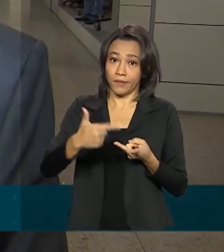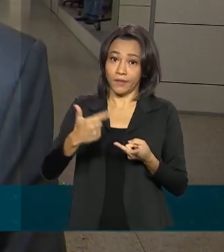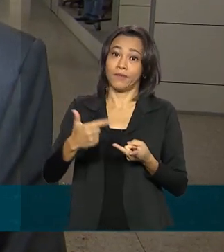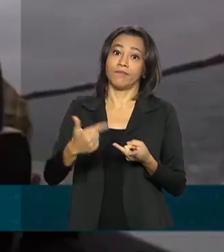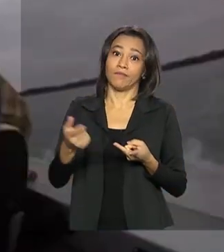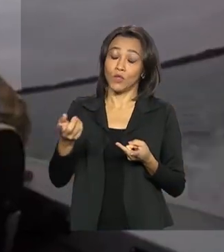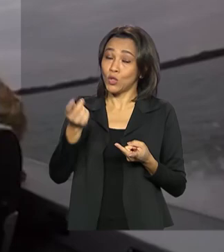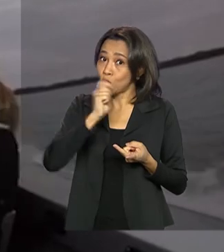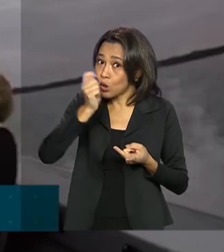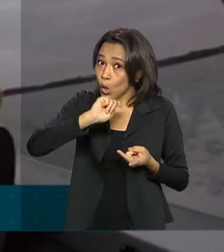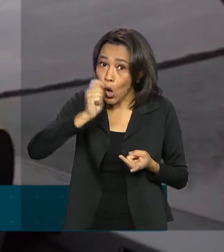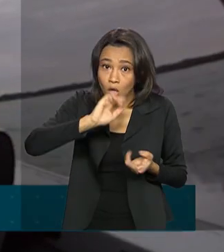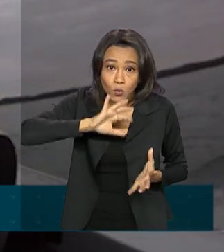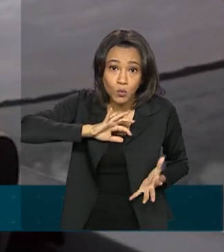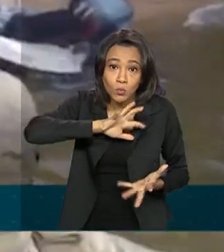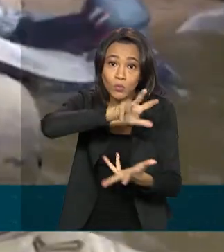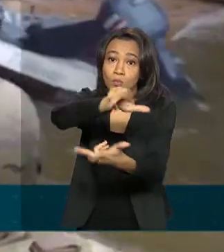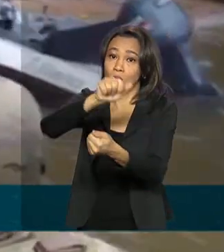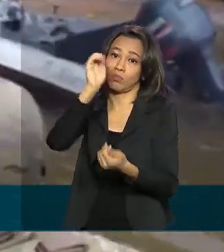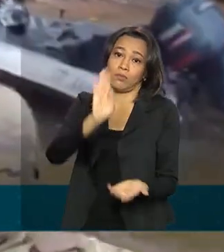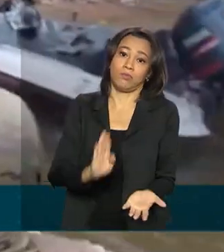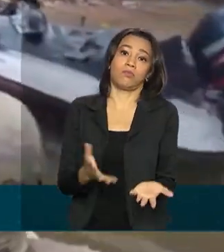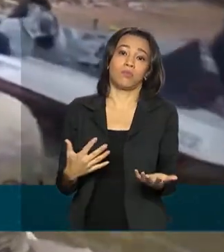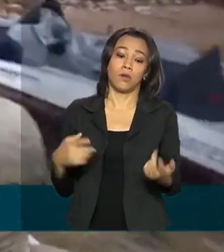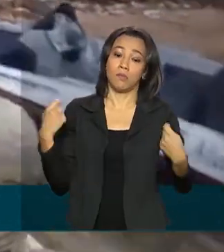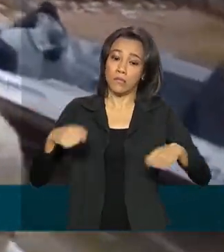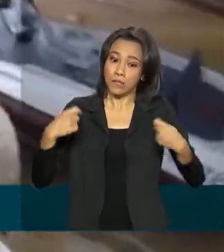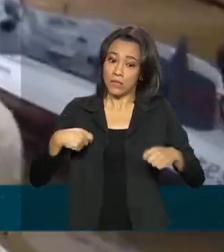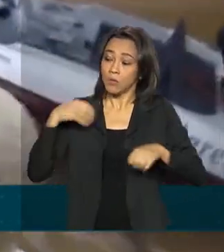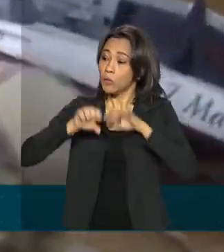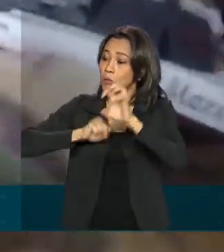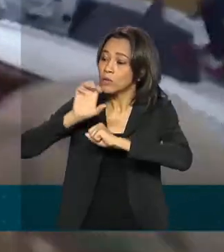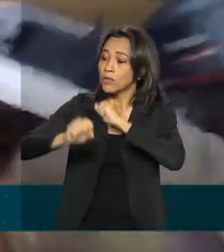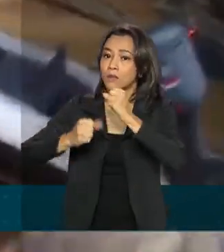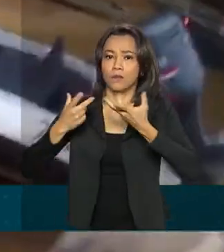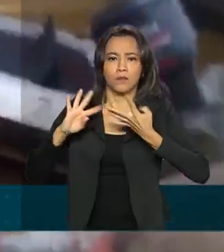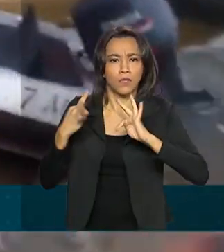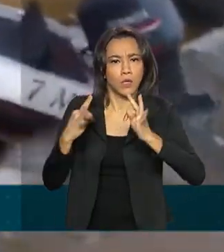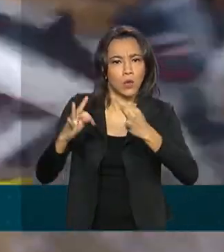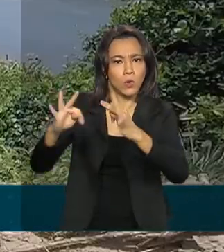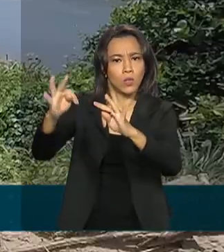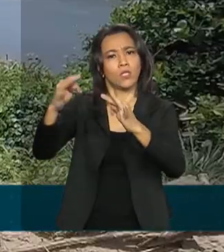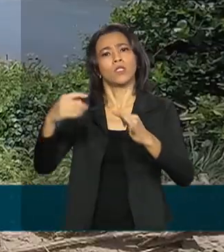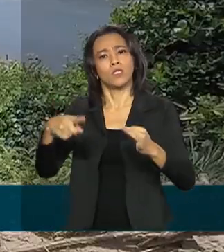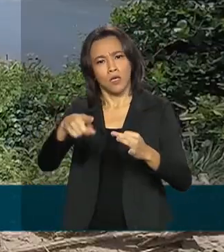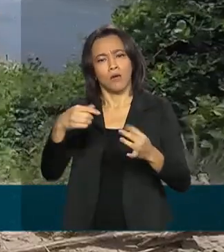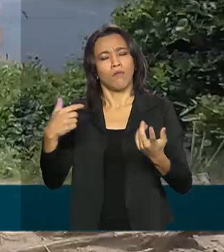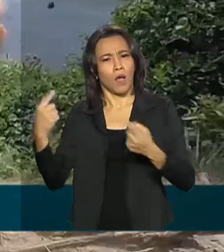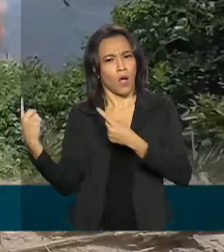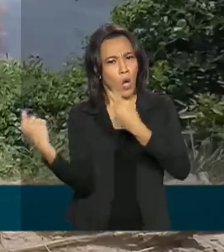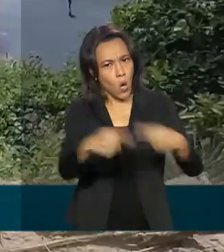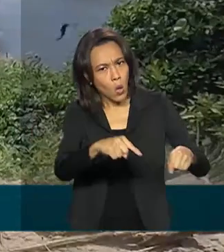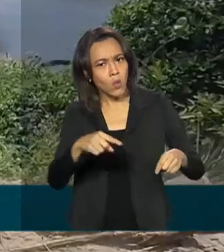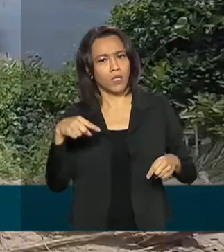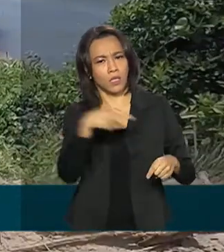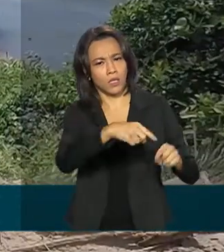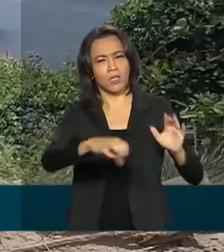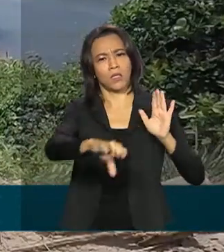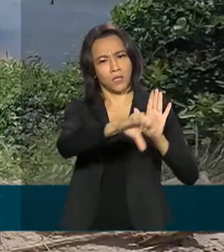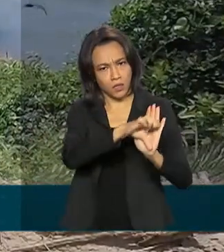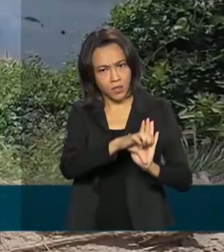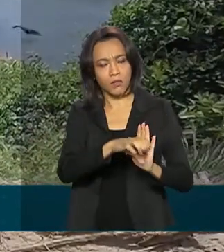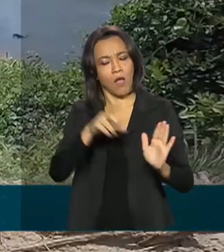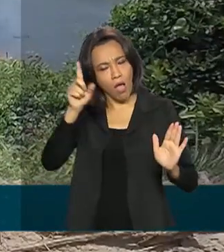passagem de droga do mundo. Nós temos que cada vez mais buscar tecnologia para fazer face principalmente ao crime organizado.